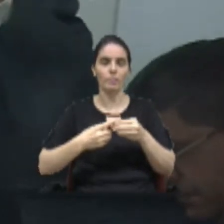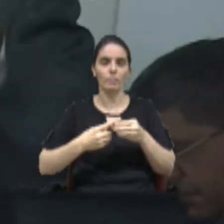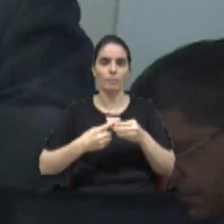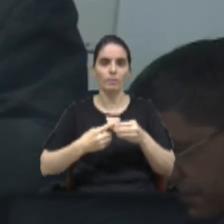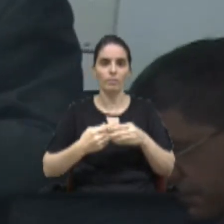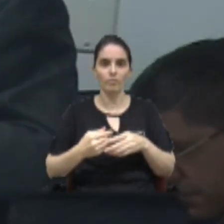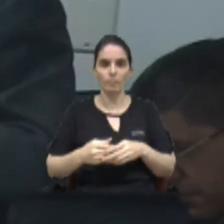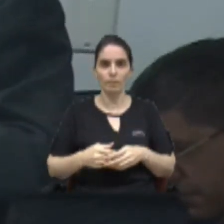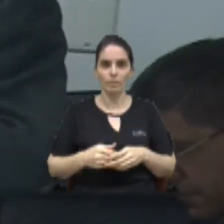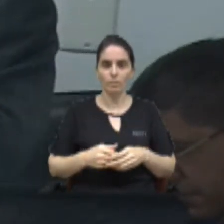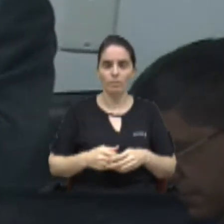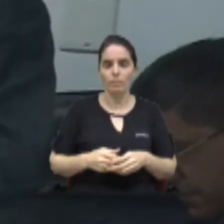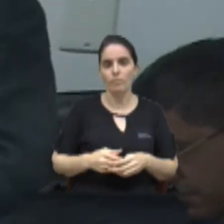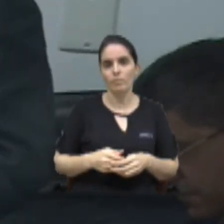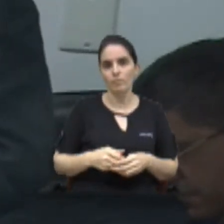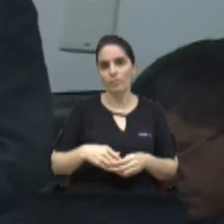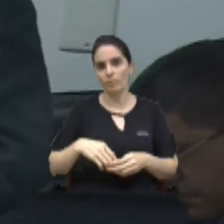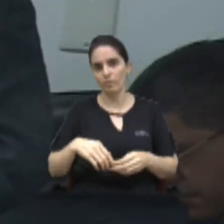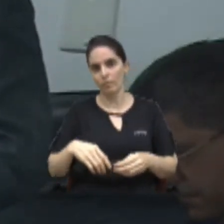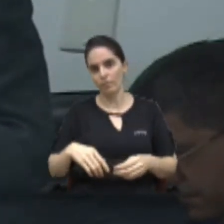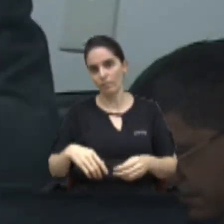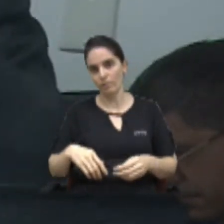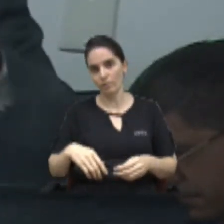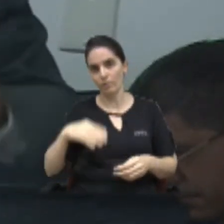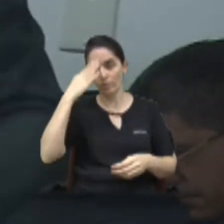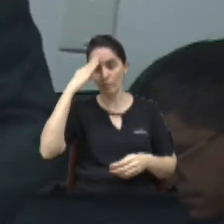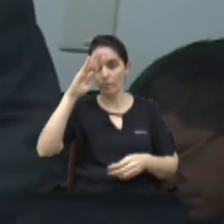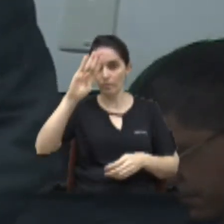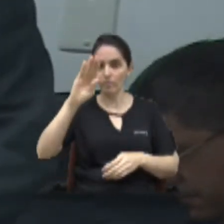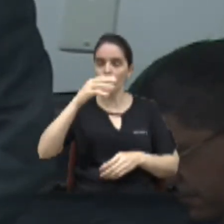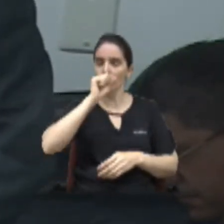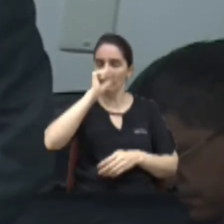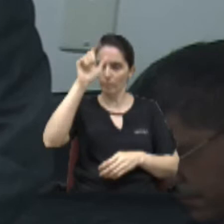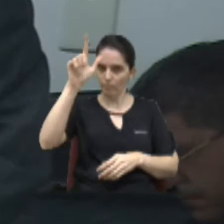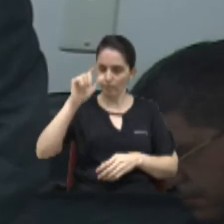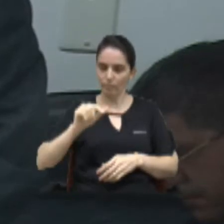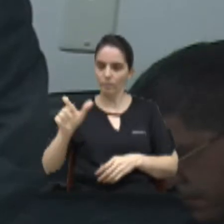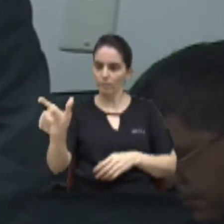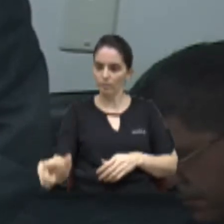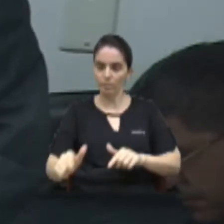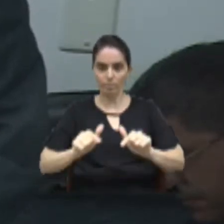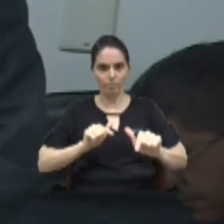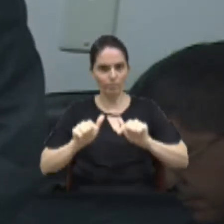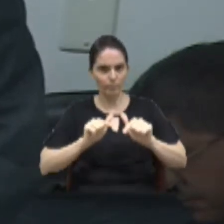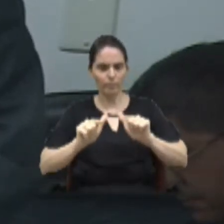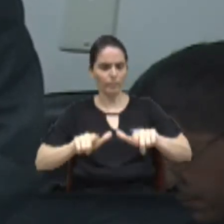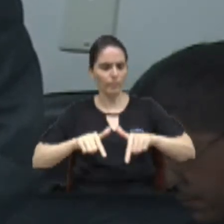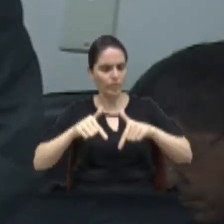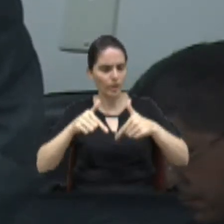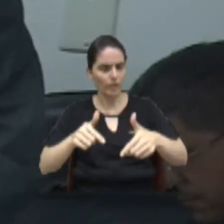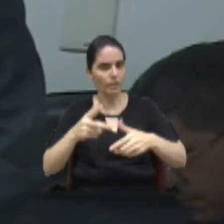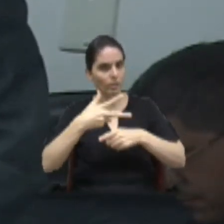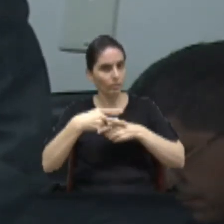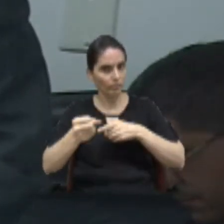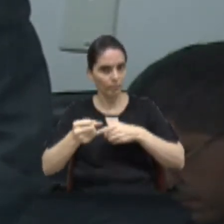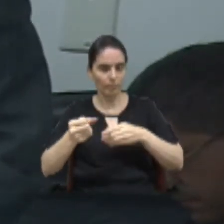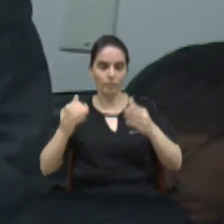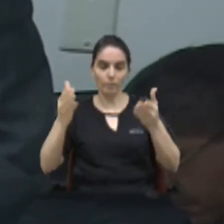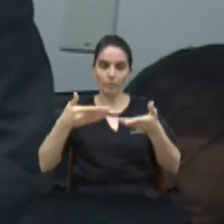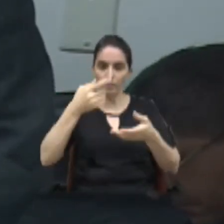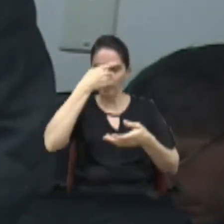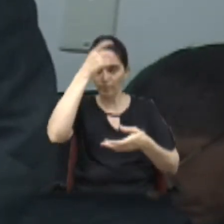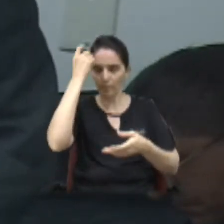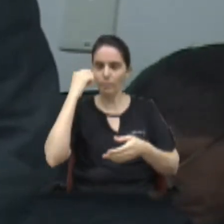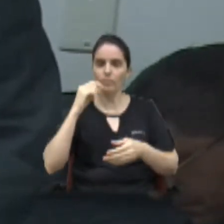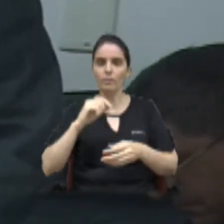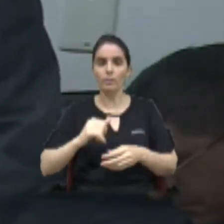lutar e vencer e com isso eu me sinto também muito orgulhoso em poder votar em